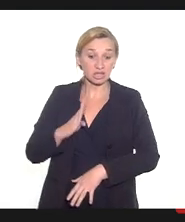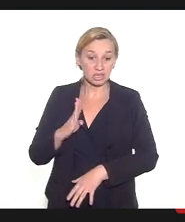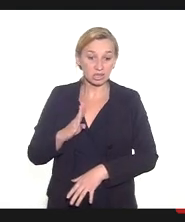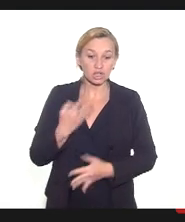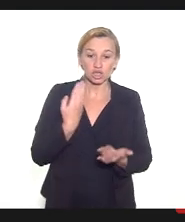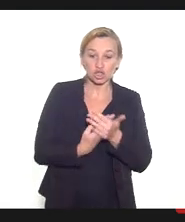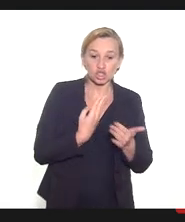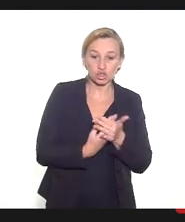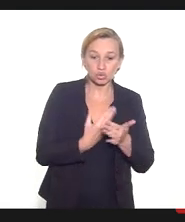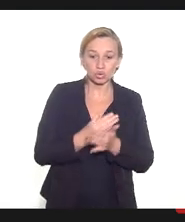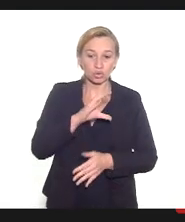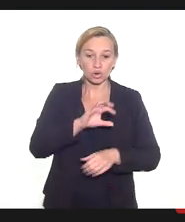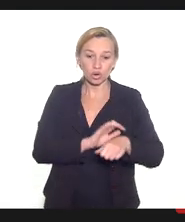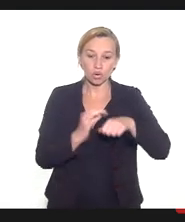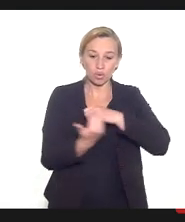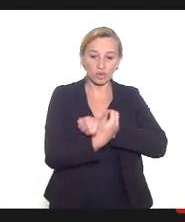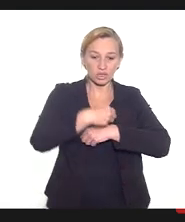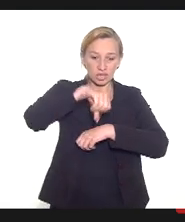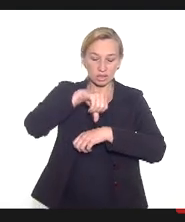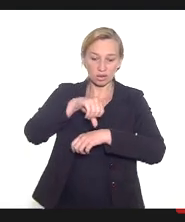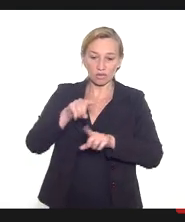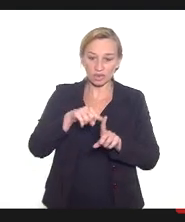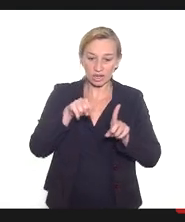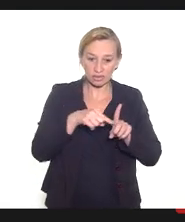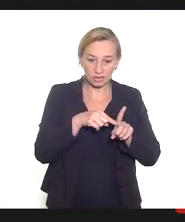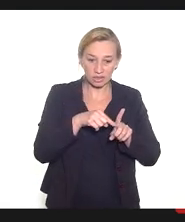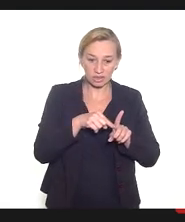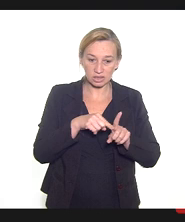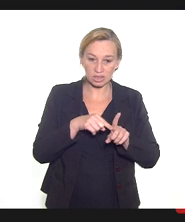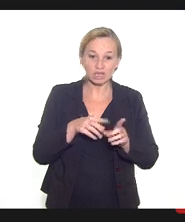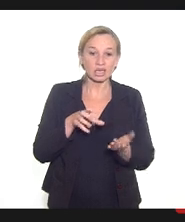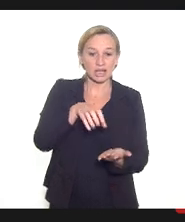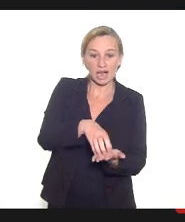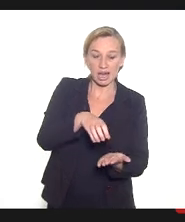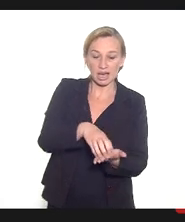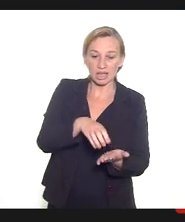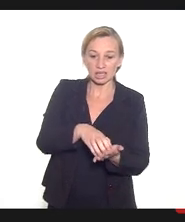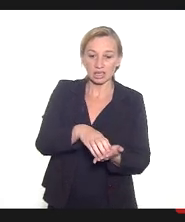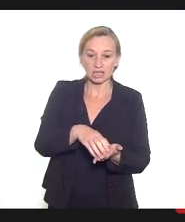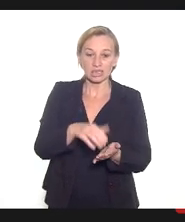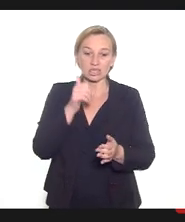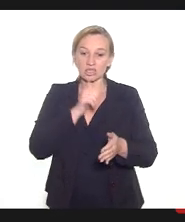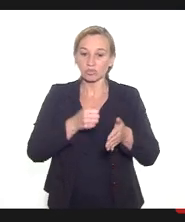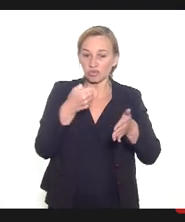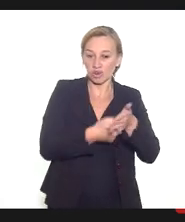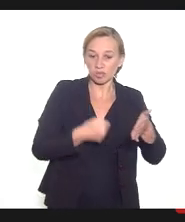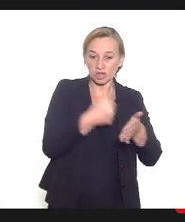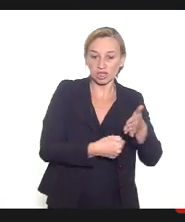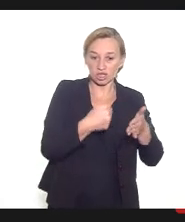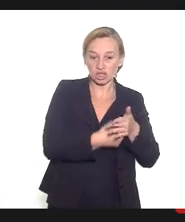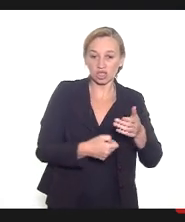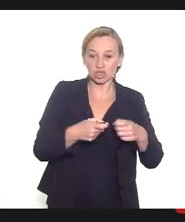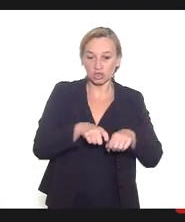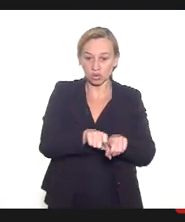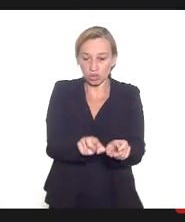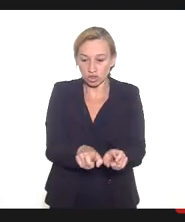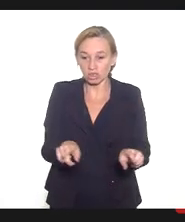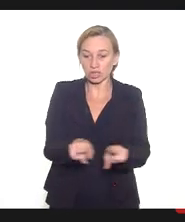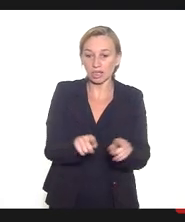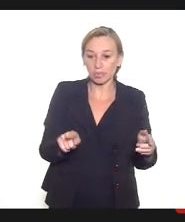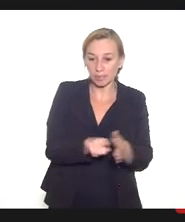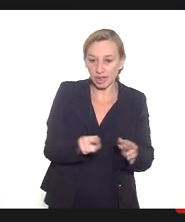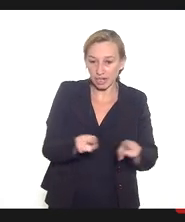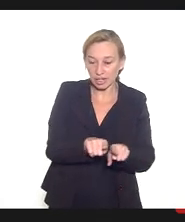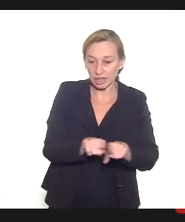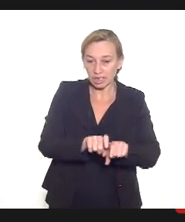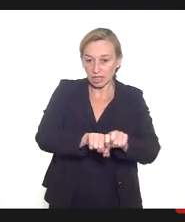Estudos de Covid-19 e Gravidez e a Rede Feminista de Ginecologistas e Obstetras. Então, quando a gente vai falar, me digam